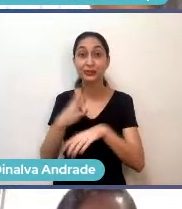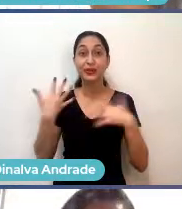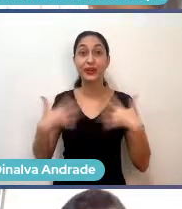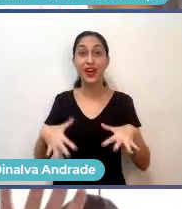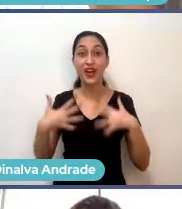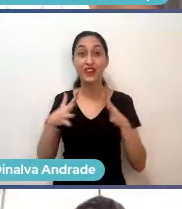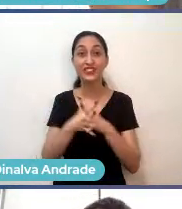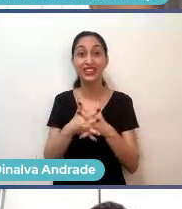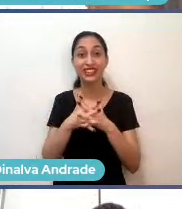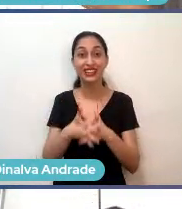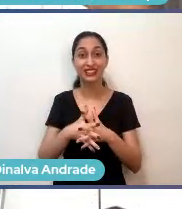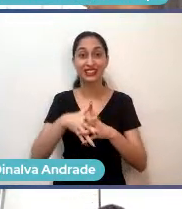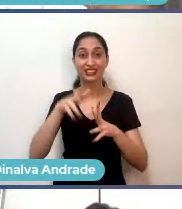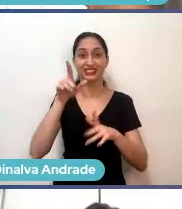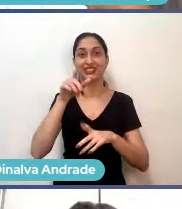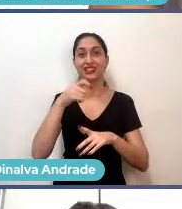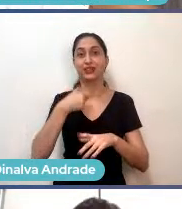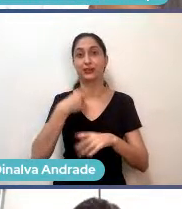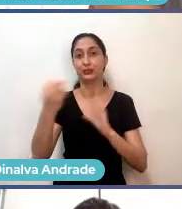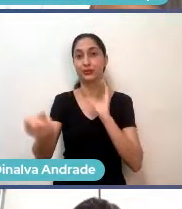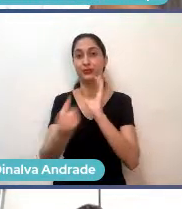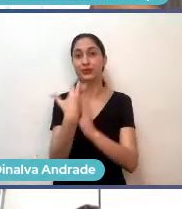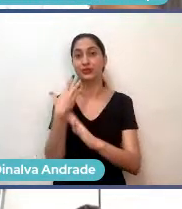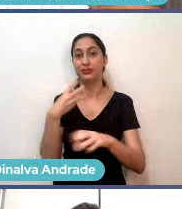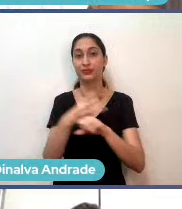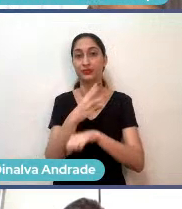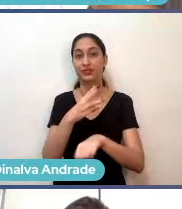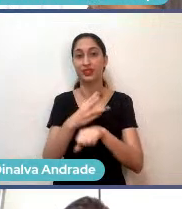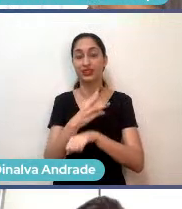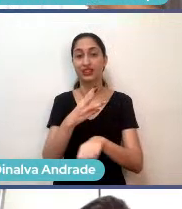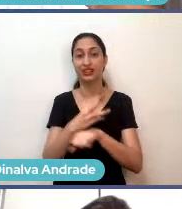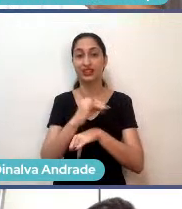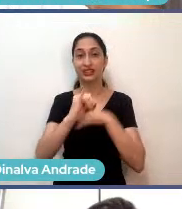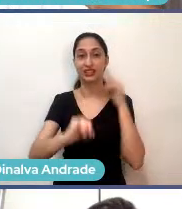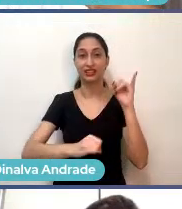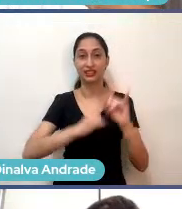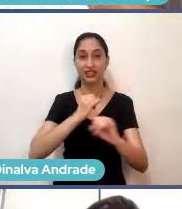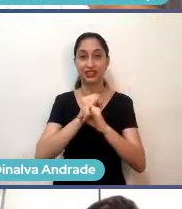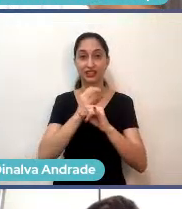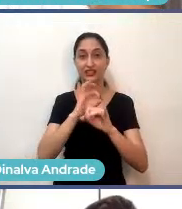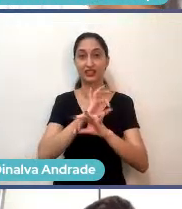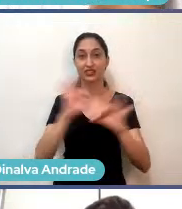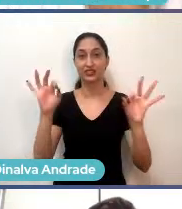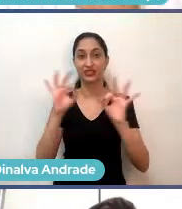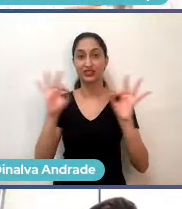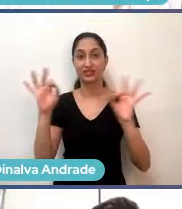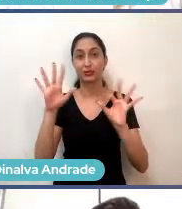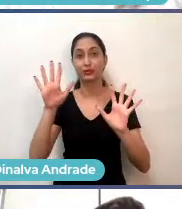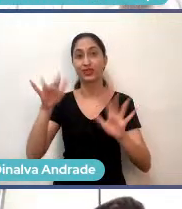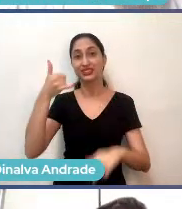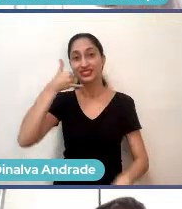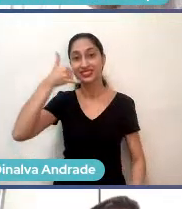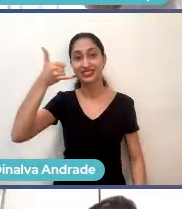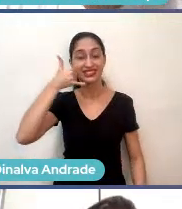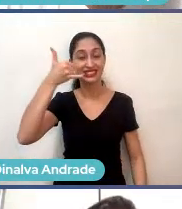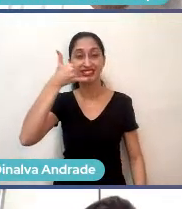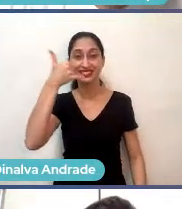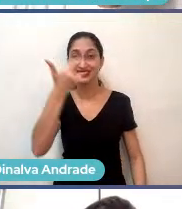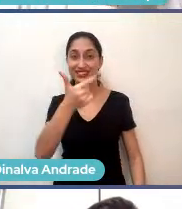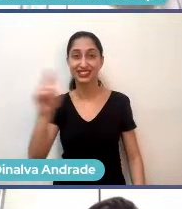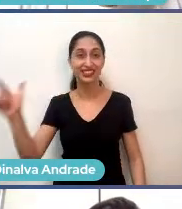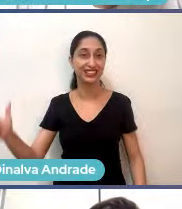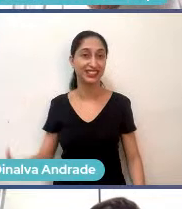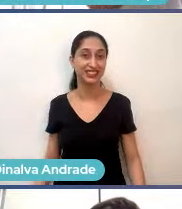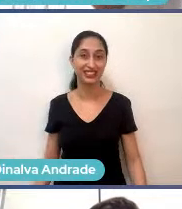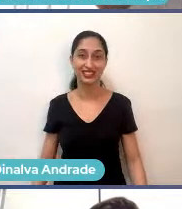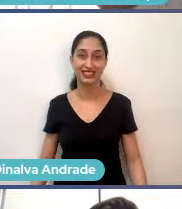e fala, esqueci, me ligam no WhatsApp, porque aqui em terra é maravilhosa, mas no telefone não pega. Boa. E eu perguntei exatamente por